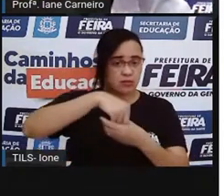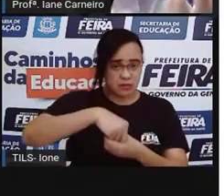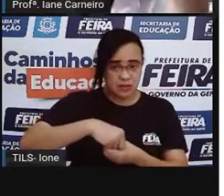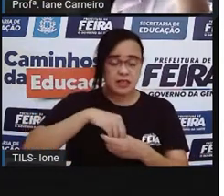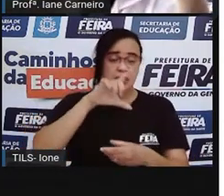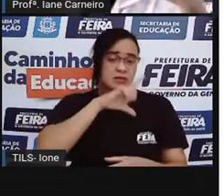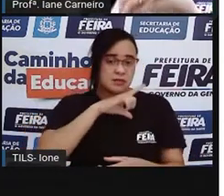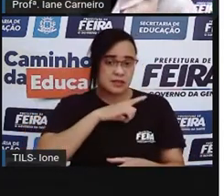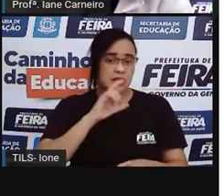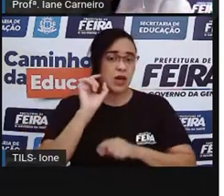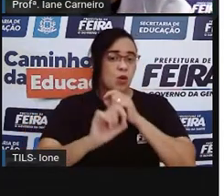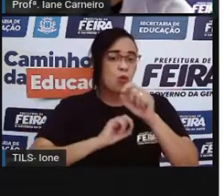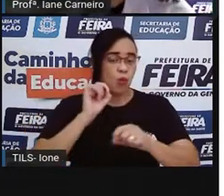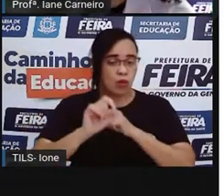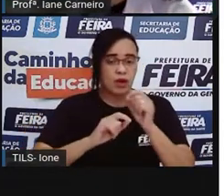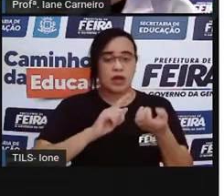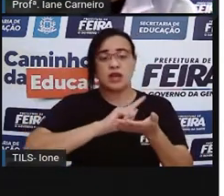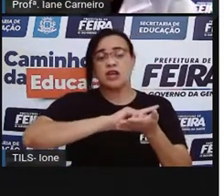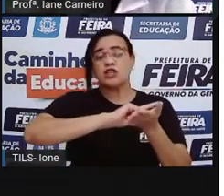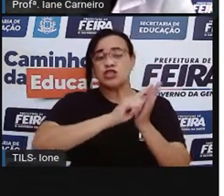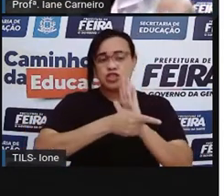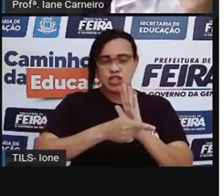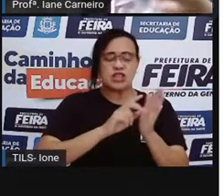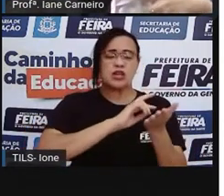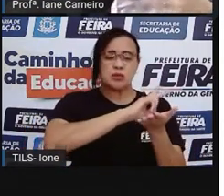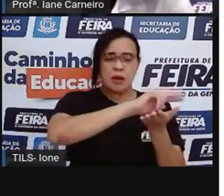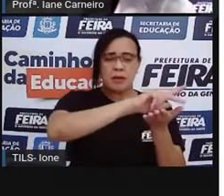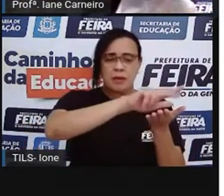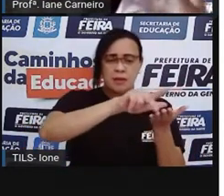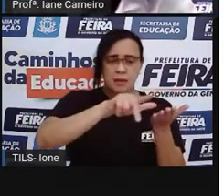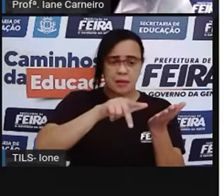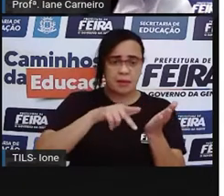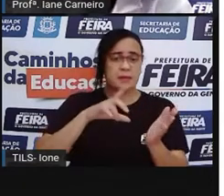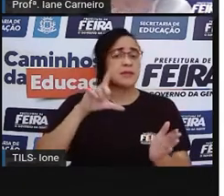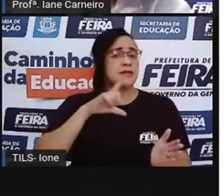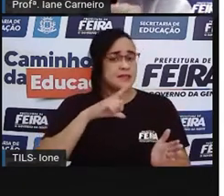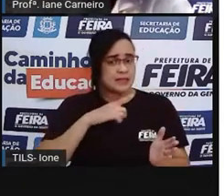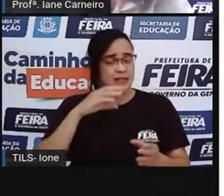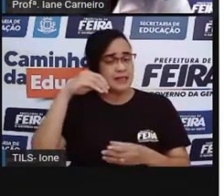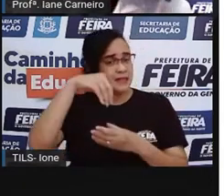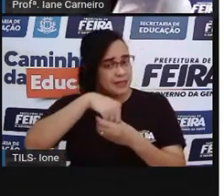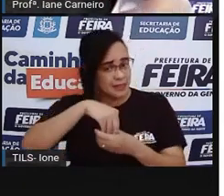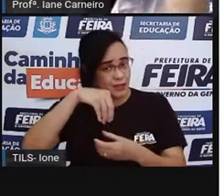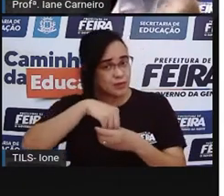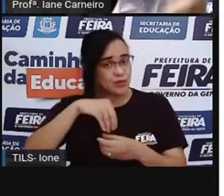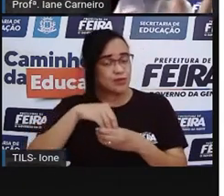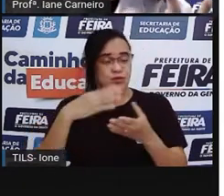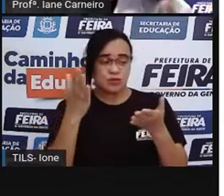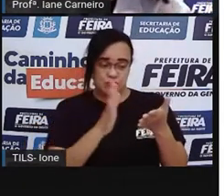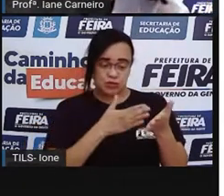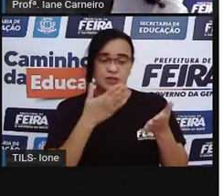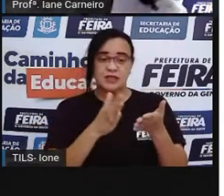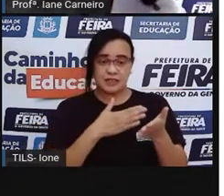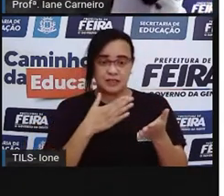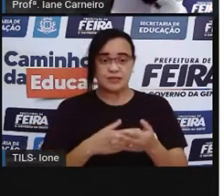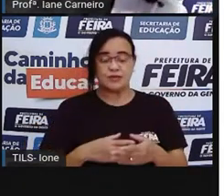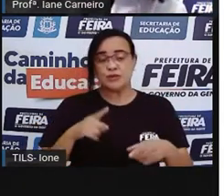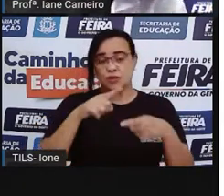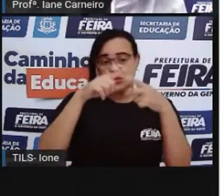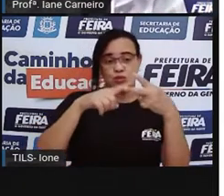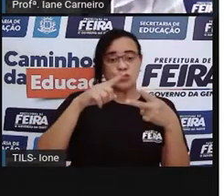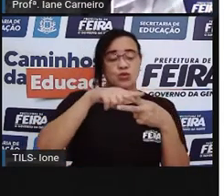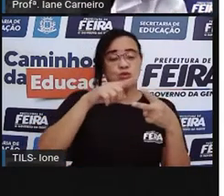gênero, que é a cantiga de roda, né? Que nós podemos cantar. Dentro só desse livro, a já tem dois gêneros, né?